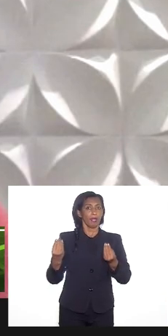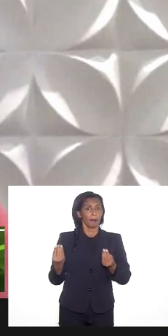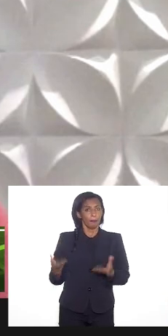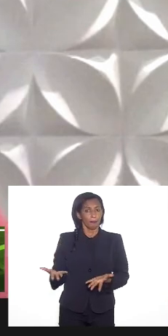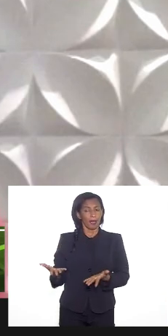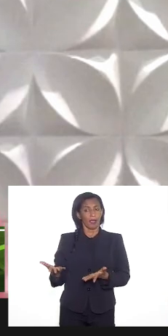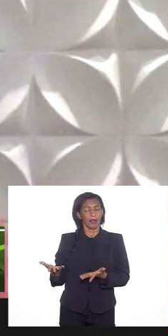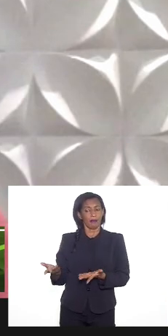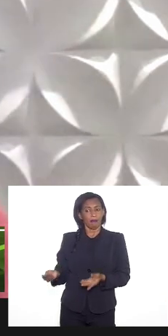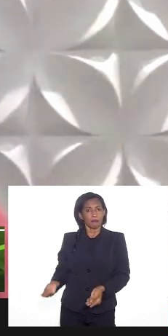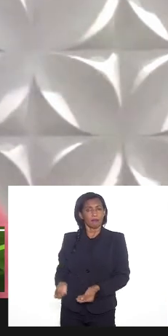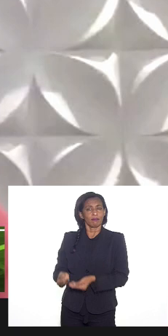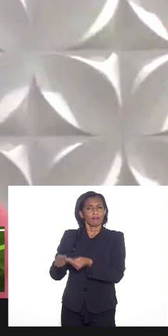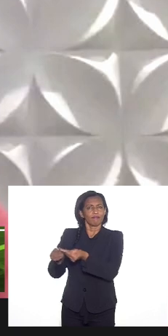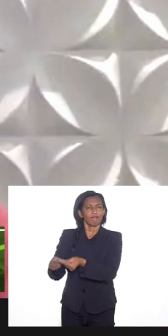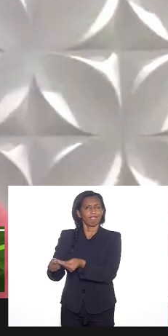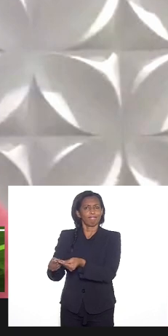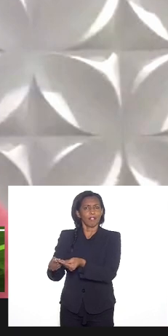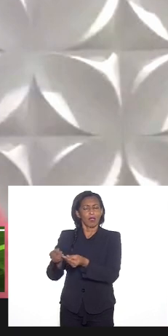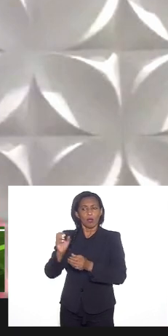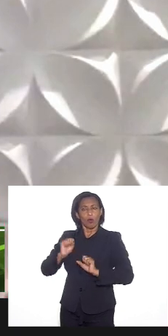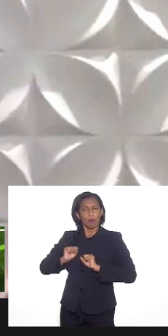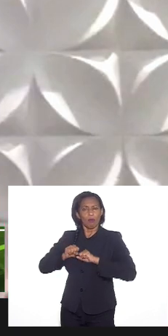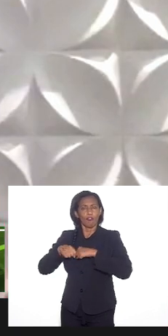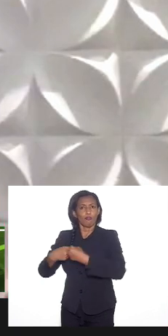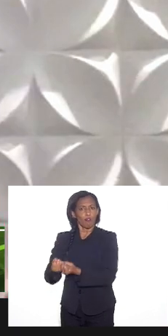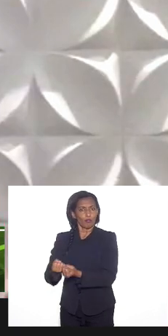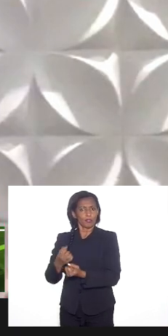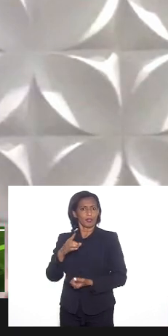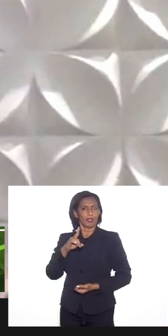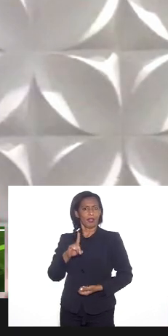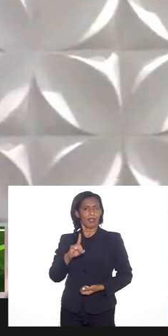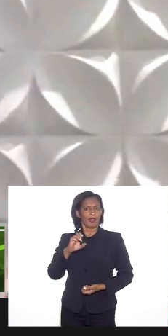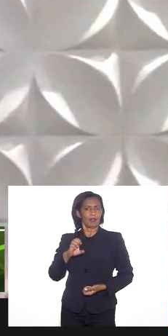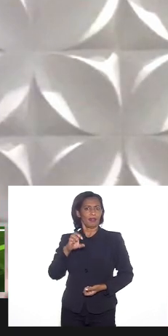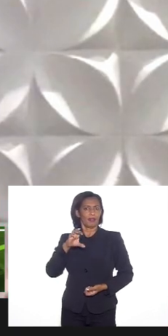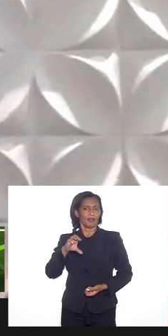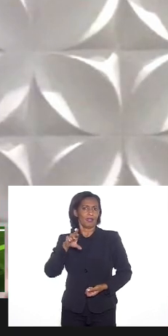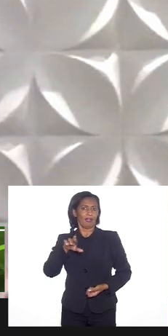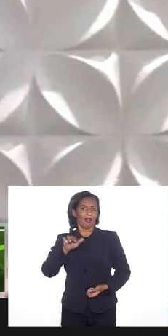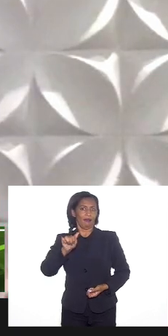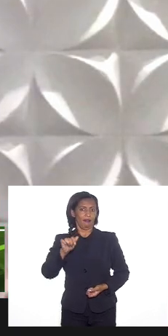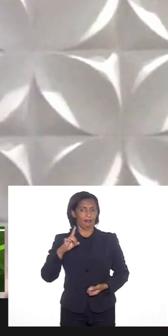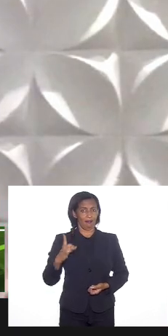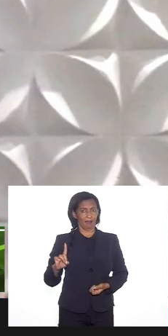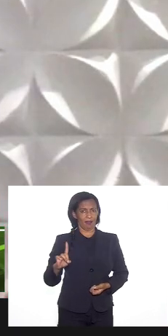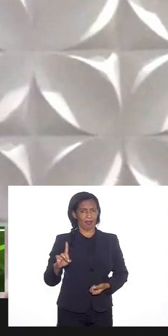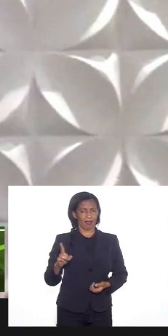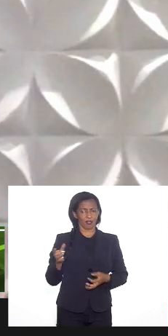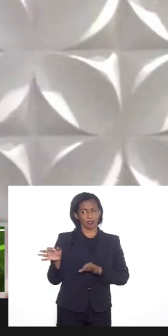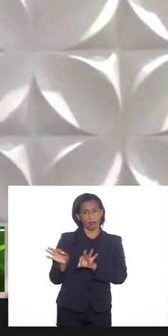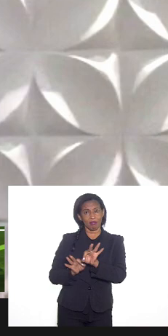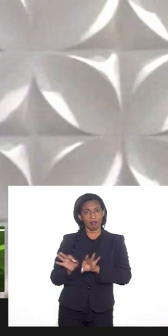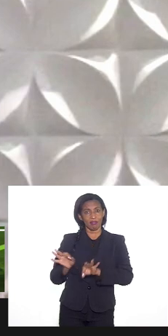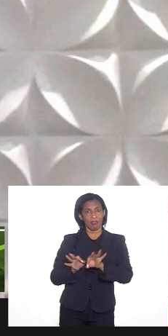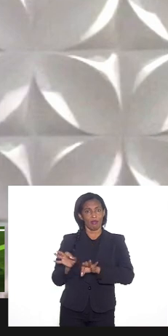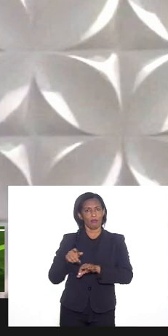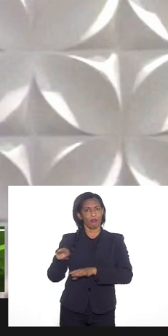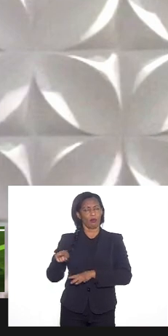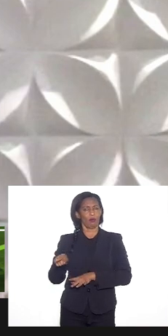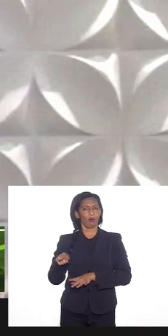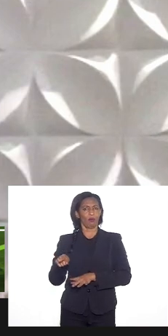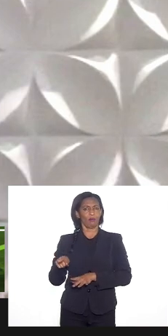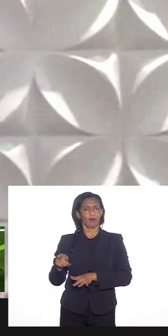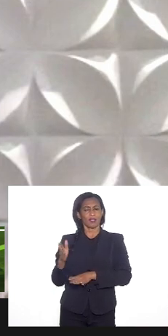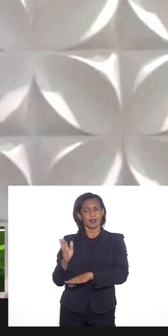estabelecer um braço da Decrade para dar forma a essa questão